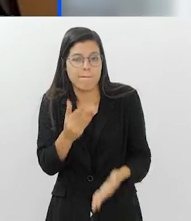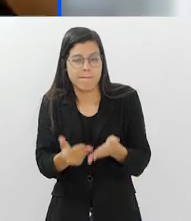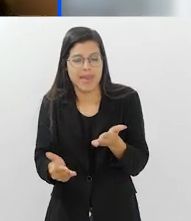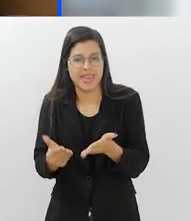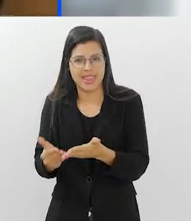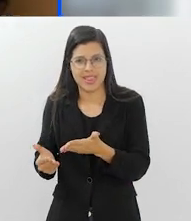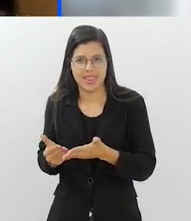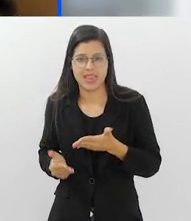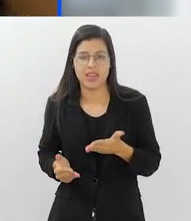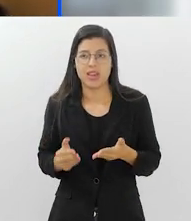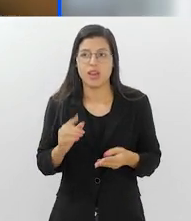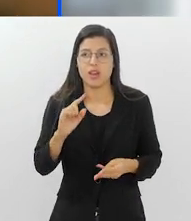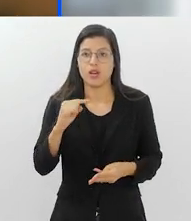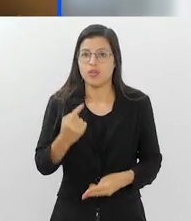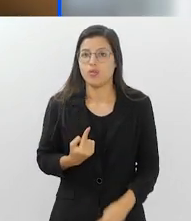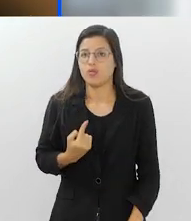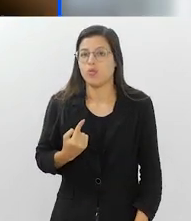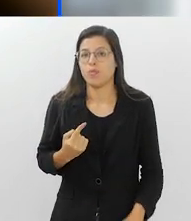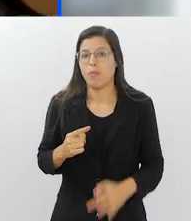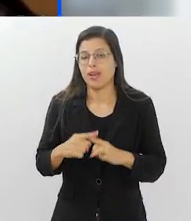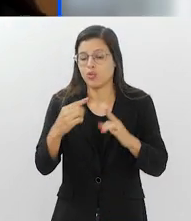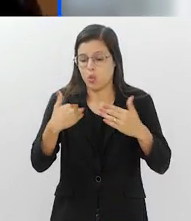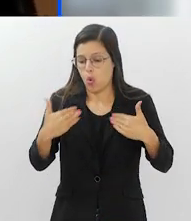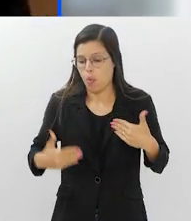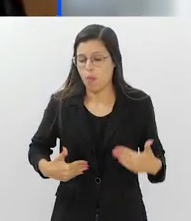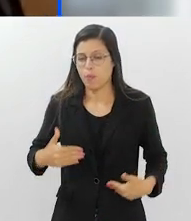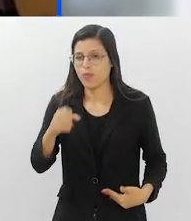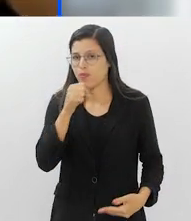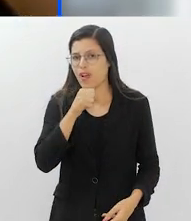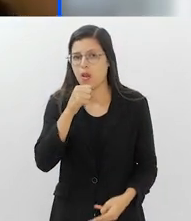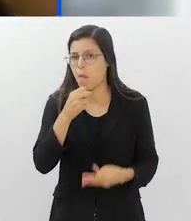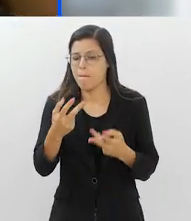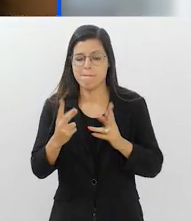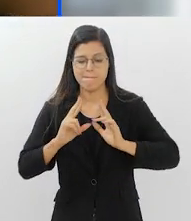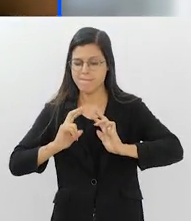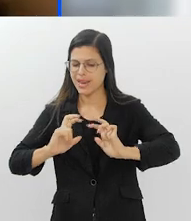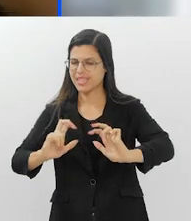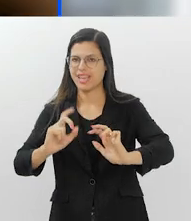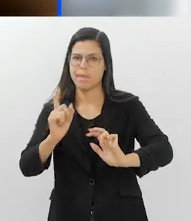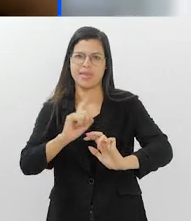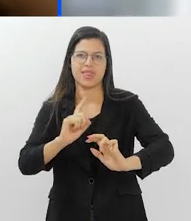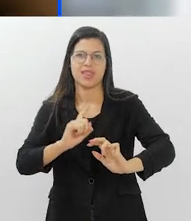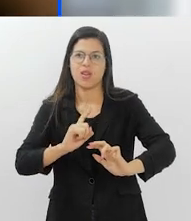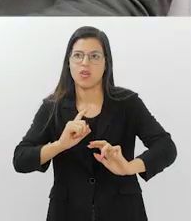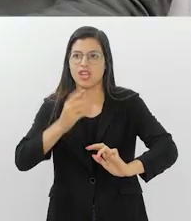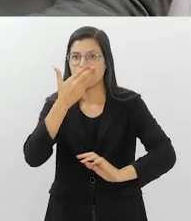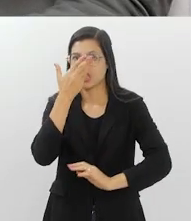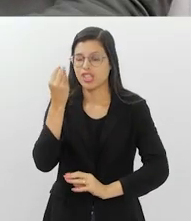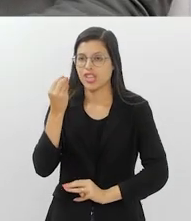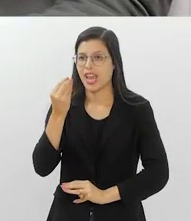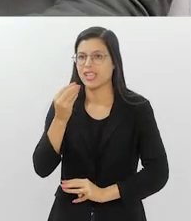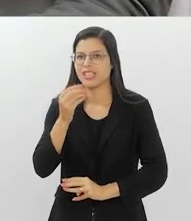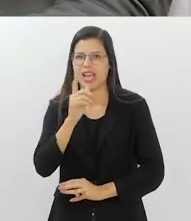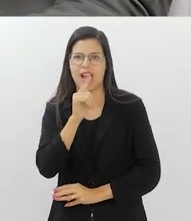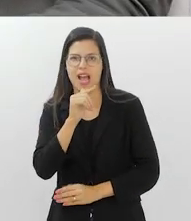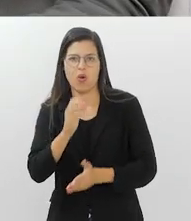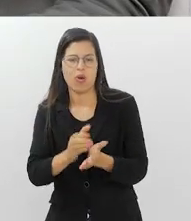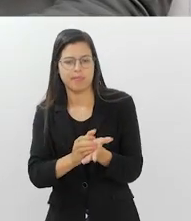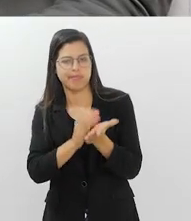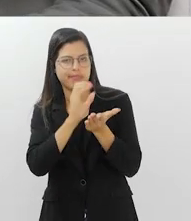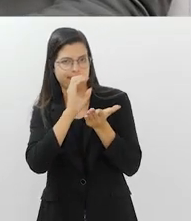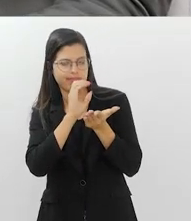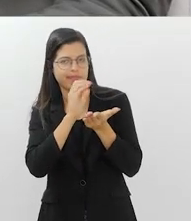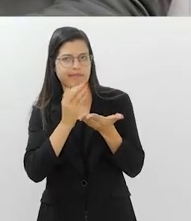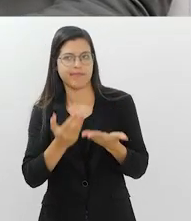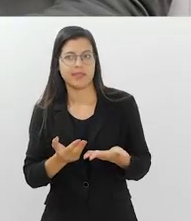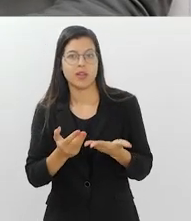velho, a gente não percebe que a gente está se desidratando e acaba esquecendo de tomar água, né?